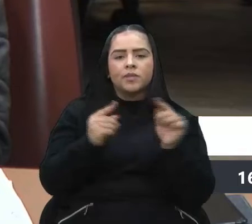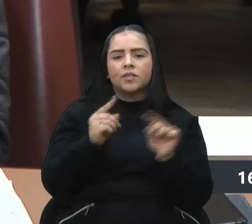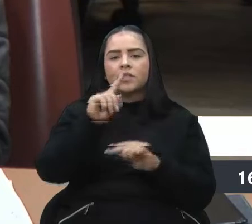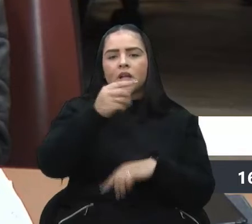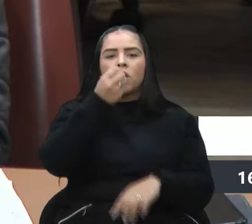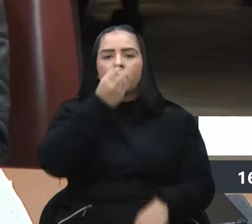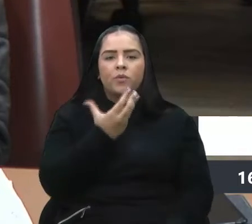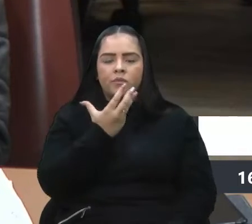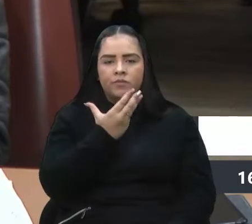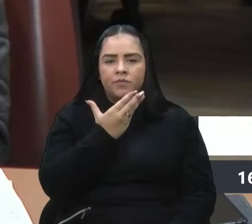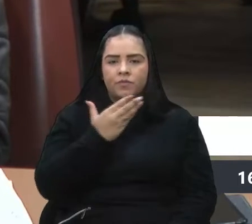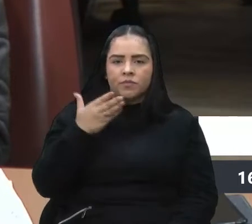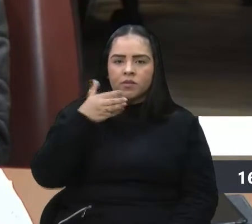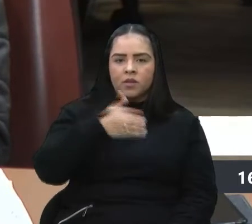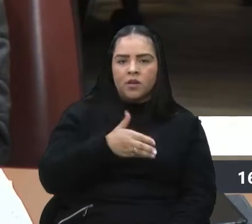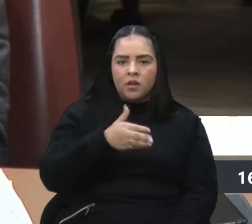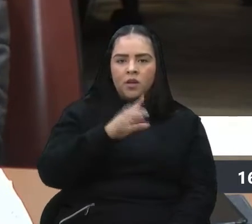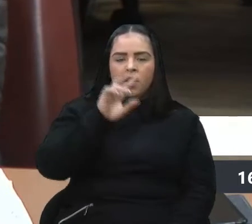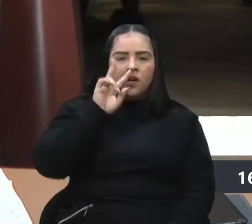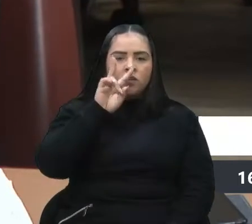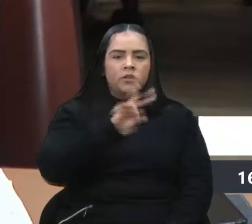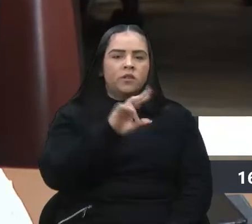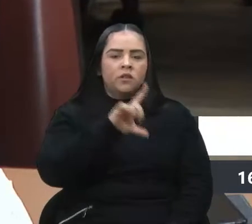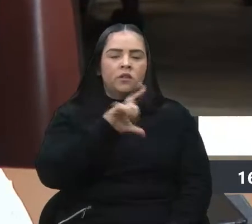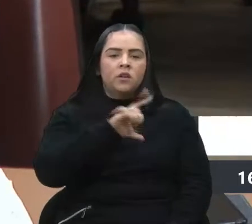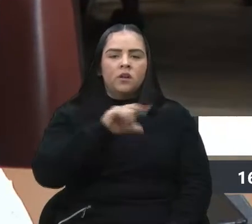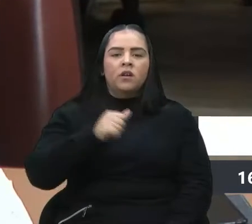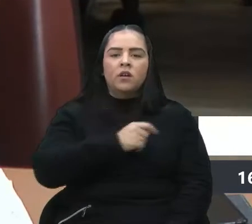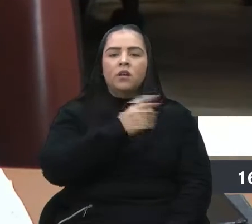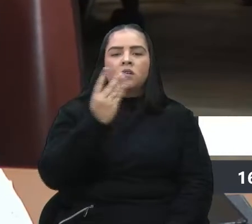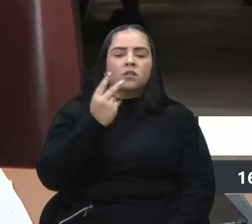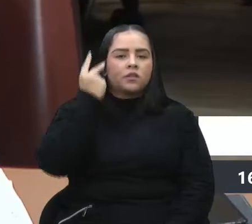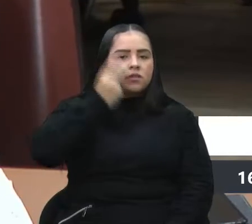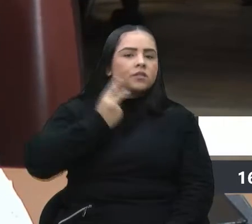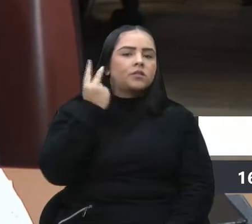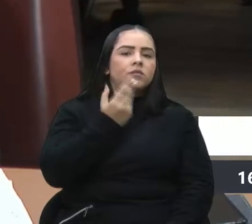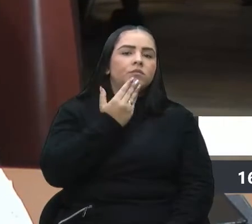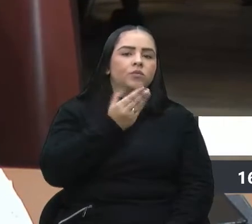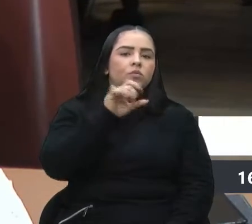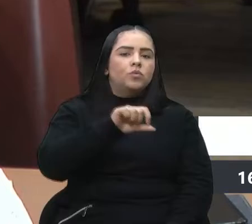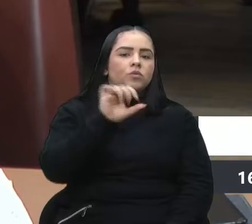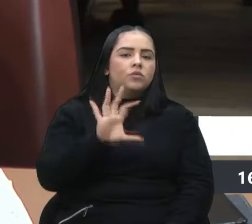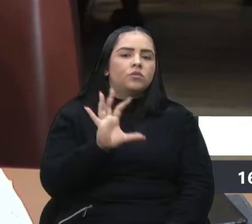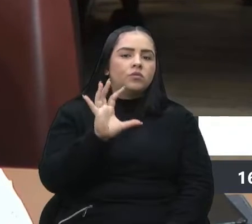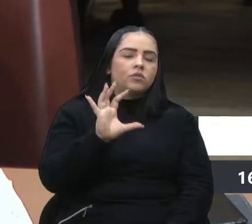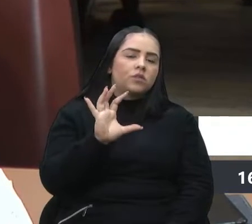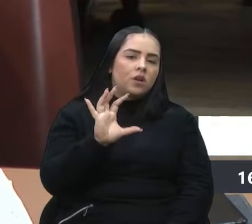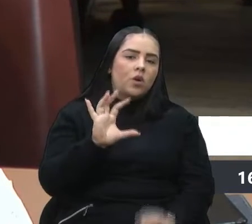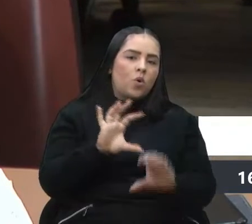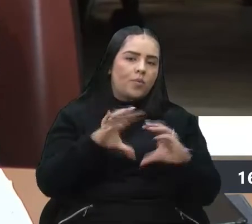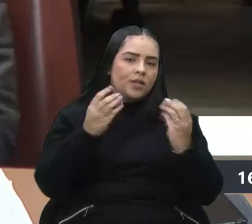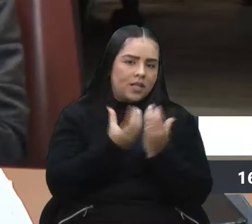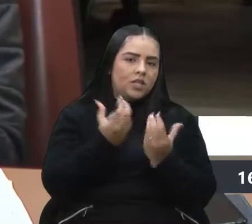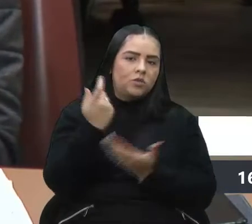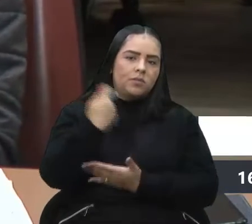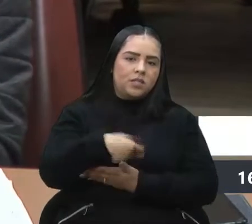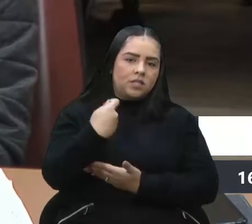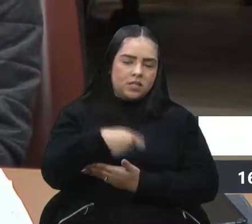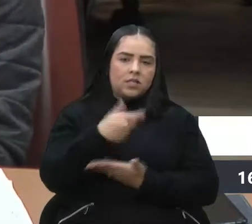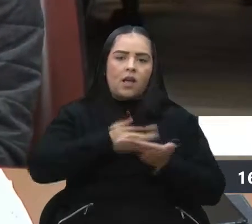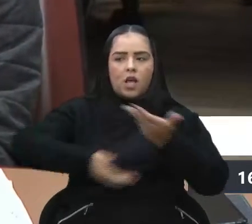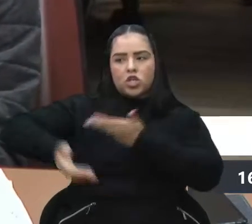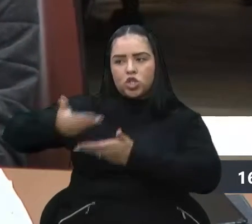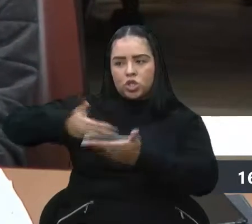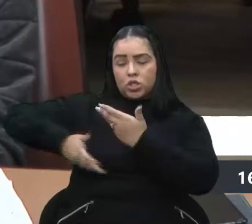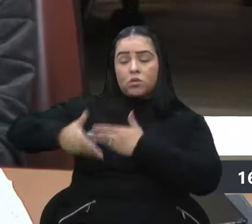chegar e ver que vários vereadores pedindo o que a comunidade precisa e se engajando, as coisas